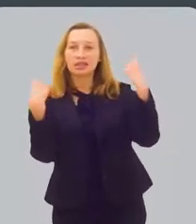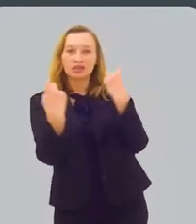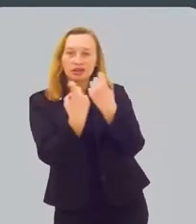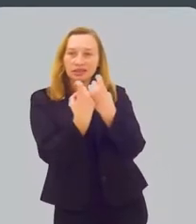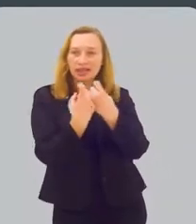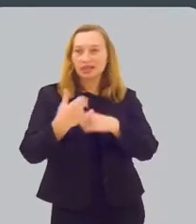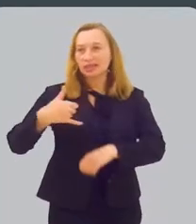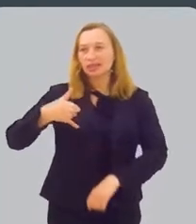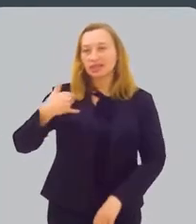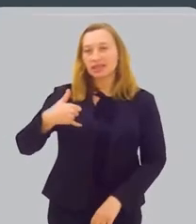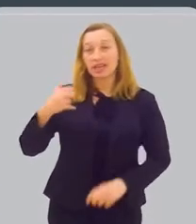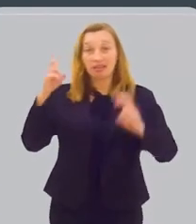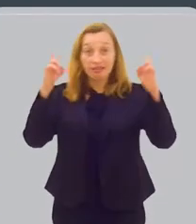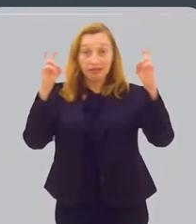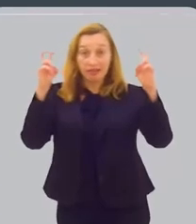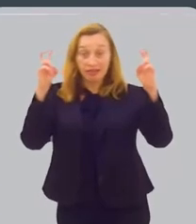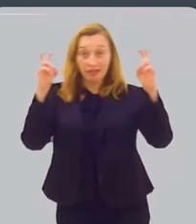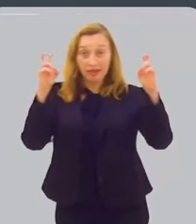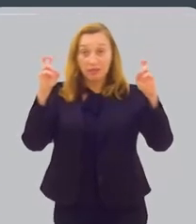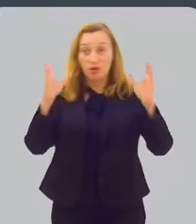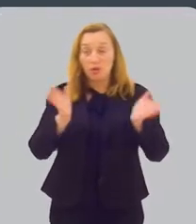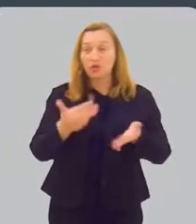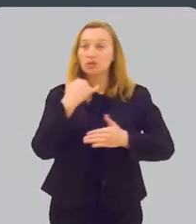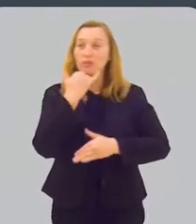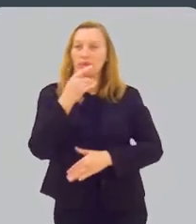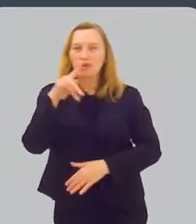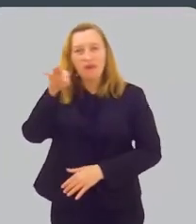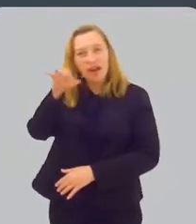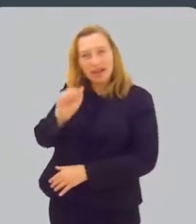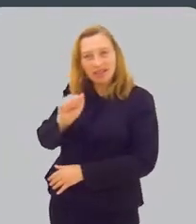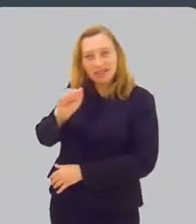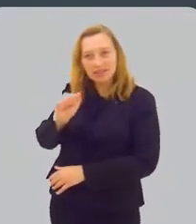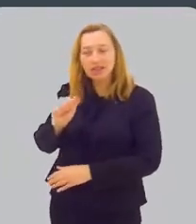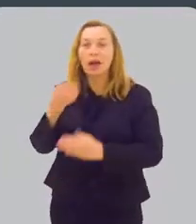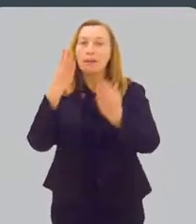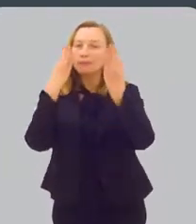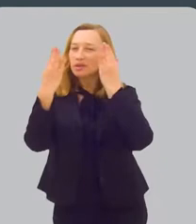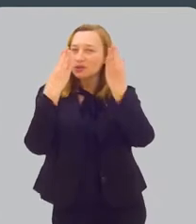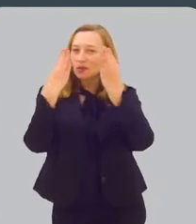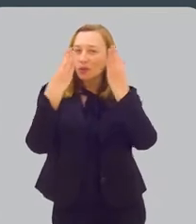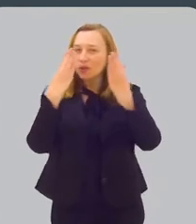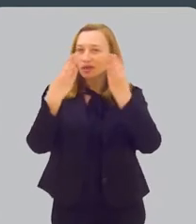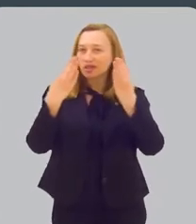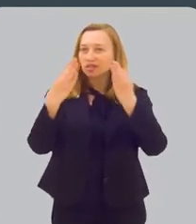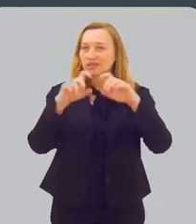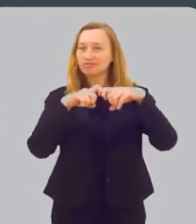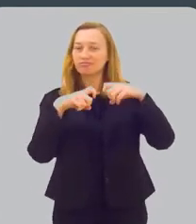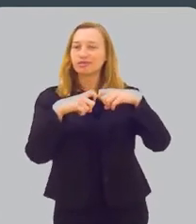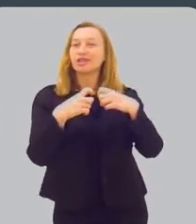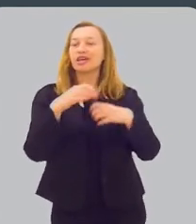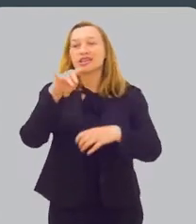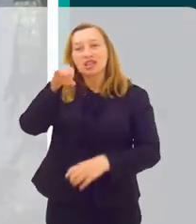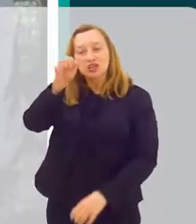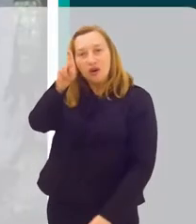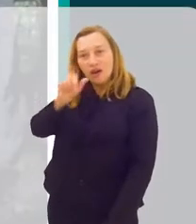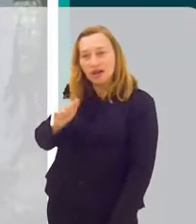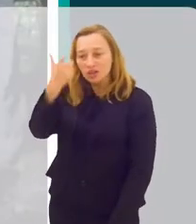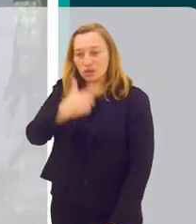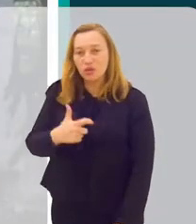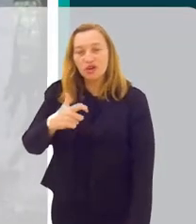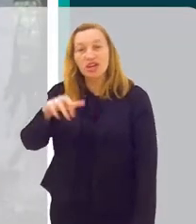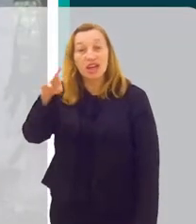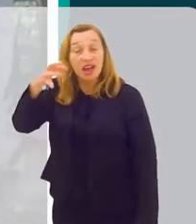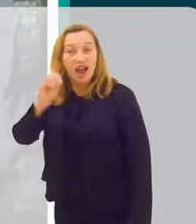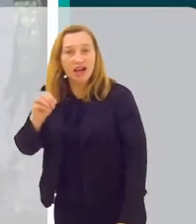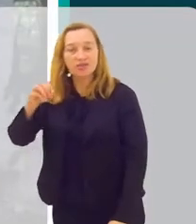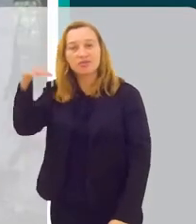Sexualidade na terceira idade é o tema do nosso bate-papo de hoje com Karina Tomás, psicóloga e sexóloga. Eu sou